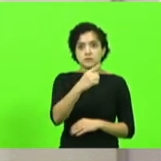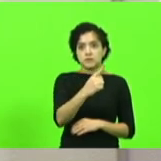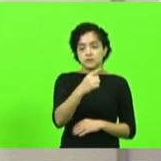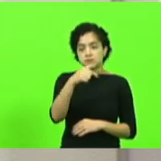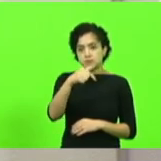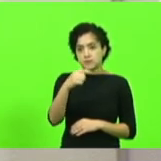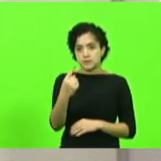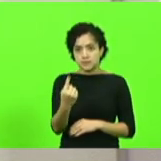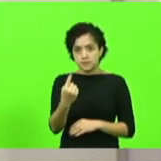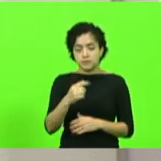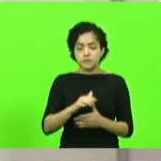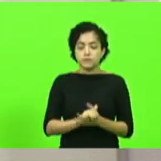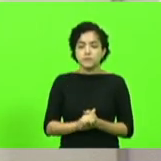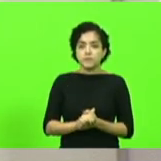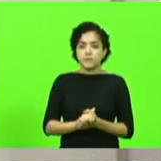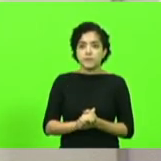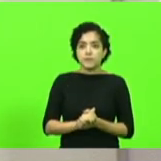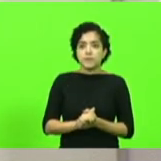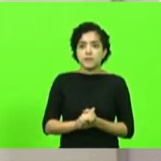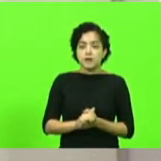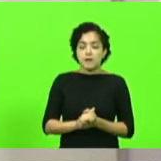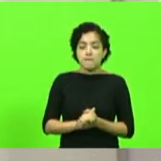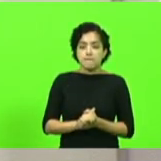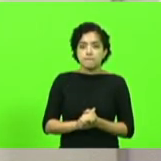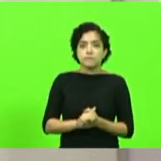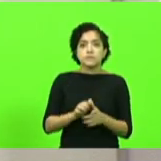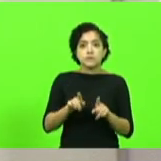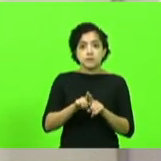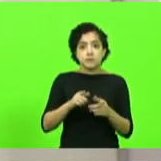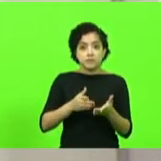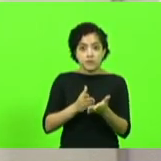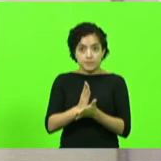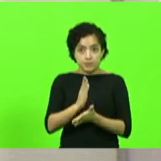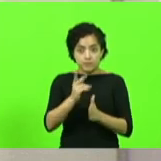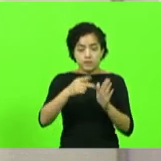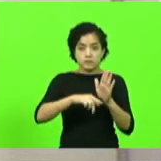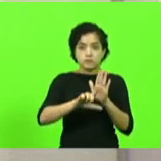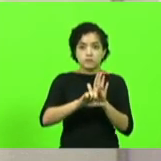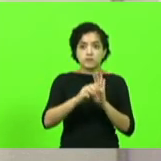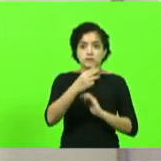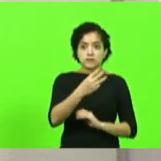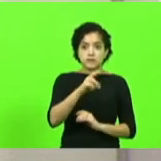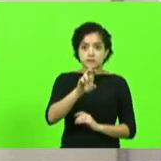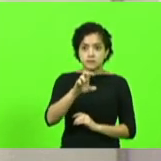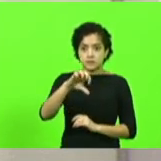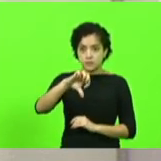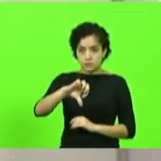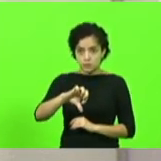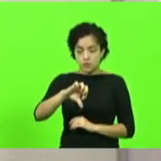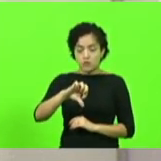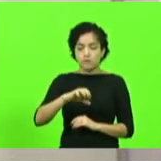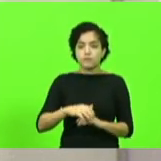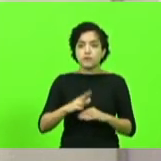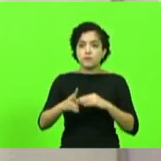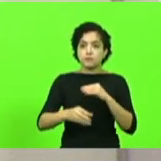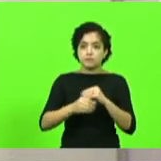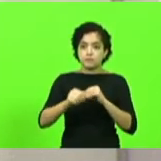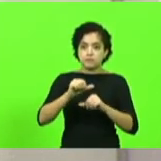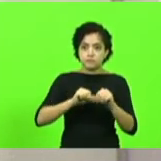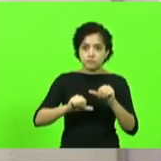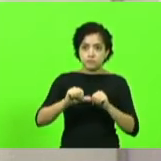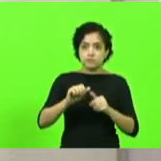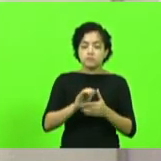298-2021. Ainda foi aprovado em turno único o projeto de lei 359-2021, com emenda modificativa.